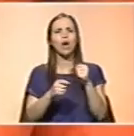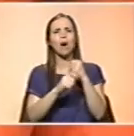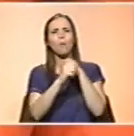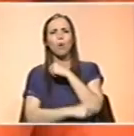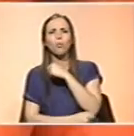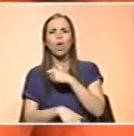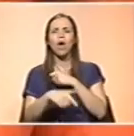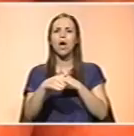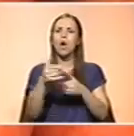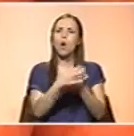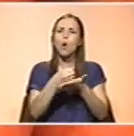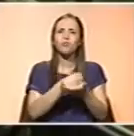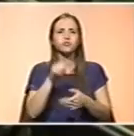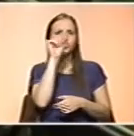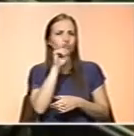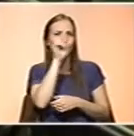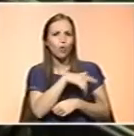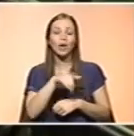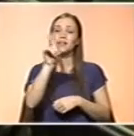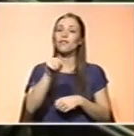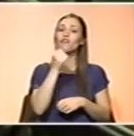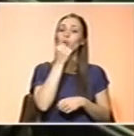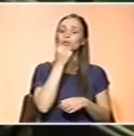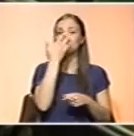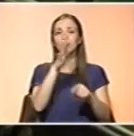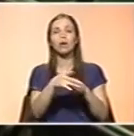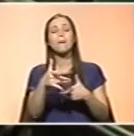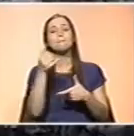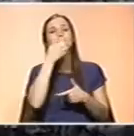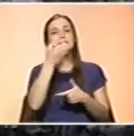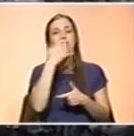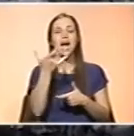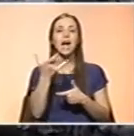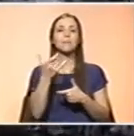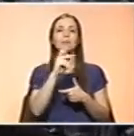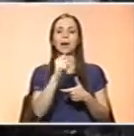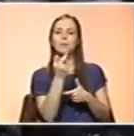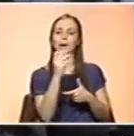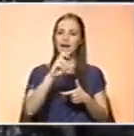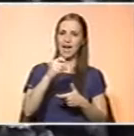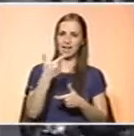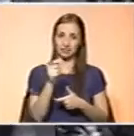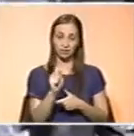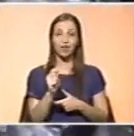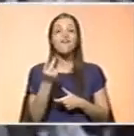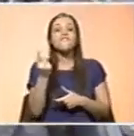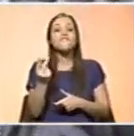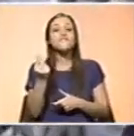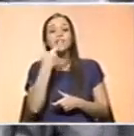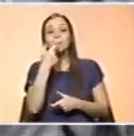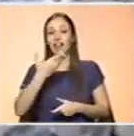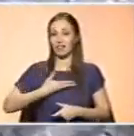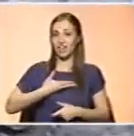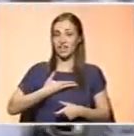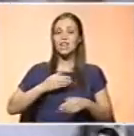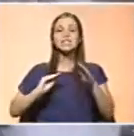na cenoura e em frutas como a maçã ou o abacate. Já a vitamina D, encontram-la nos peixes como o salmão ou